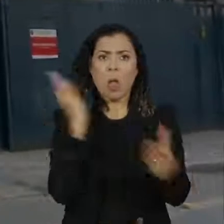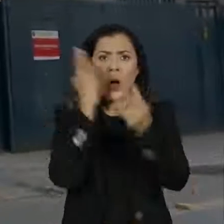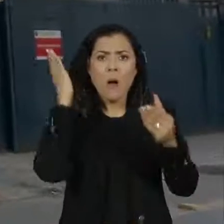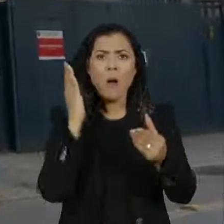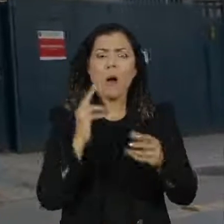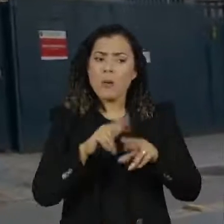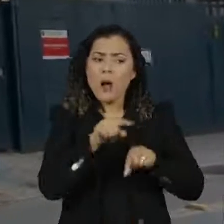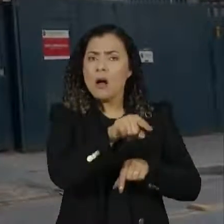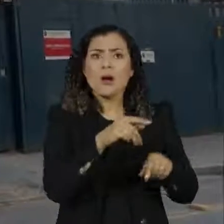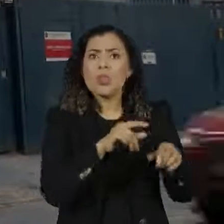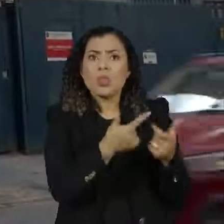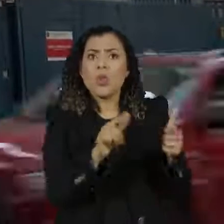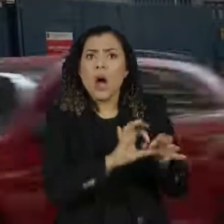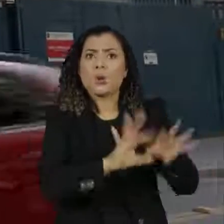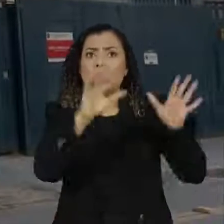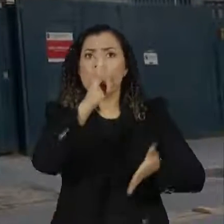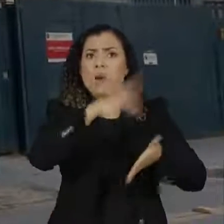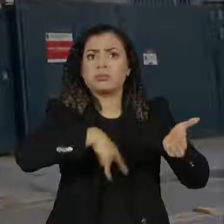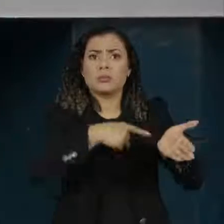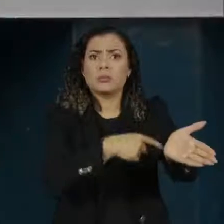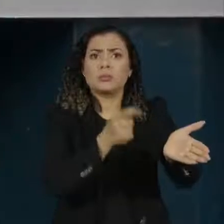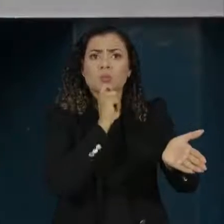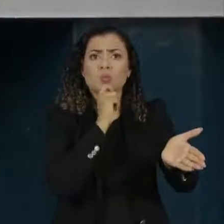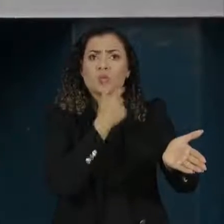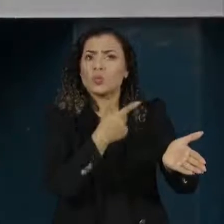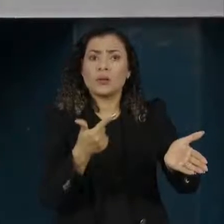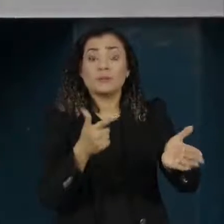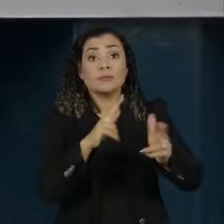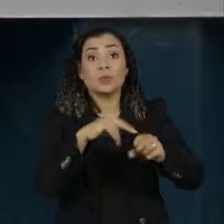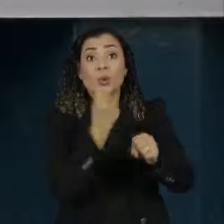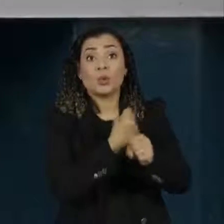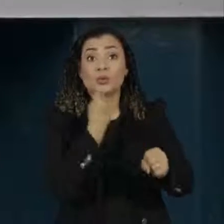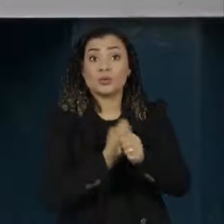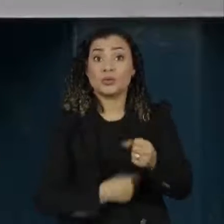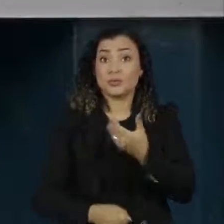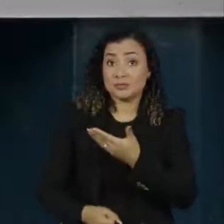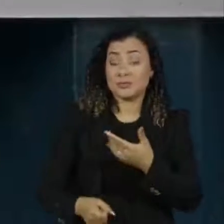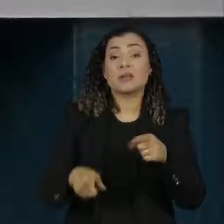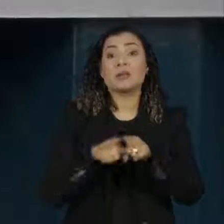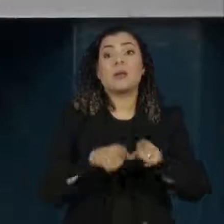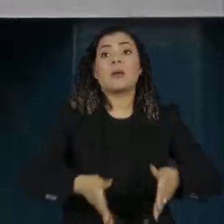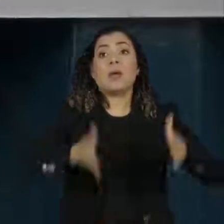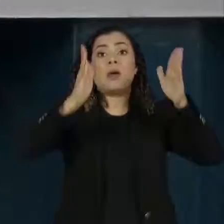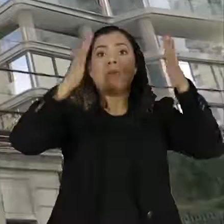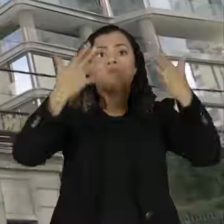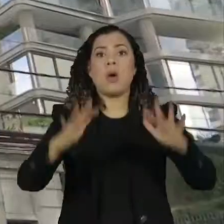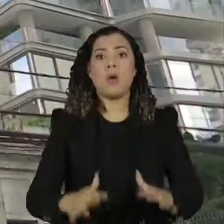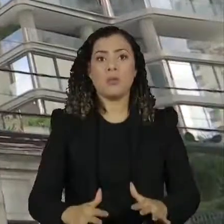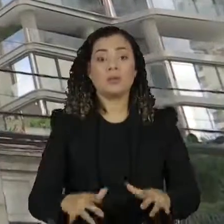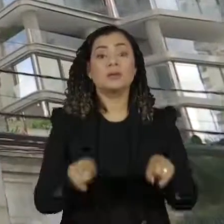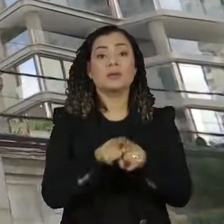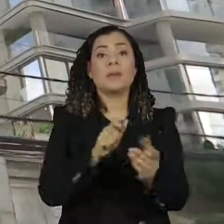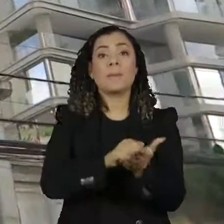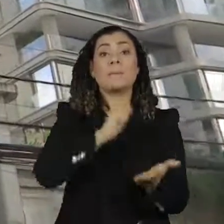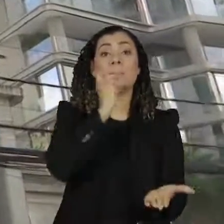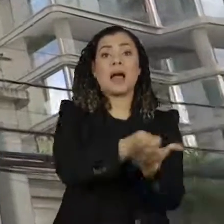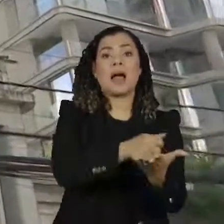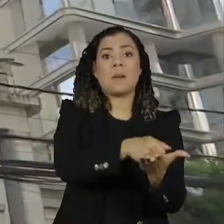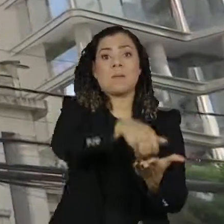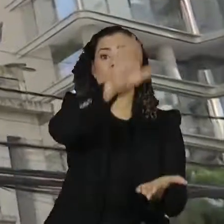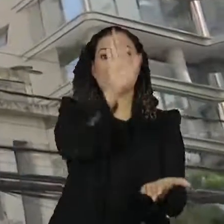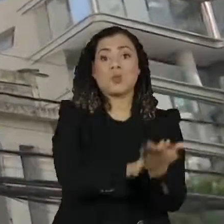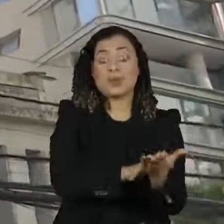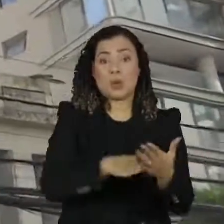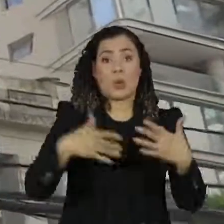promotoria, por não possuir os alvarás necessários, a construtora, além de derrubar o edifício, deve pagar indenizações que